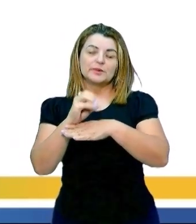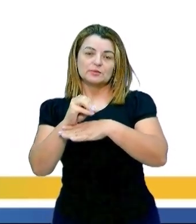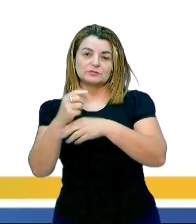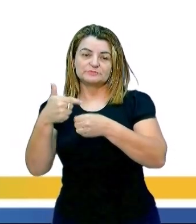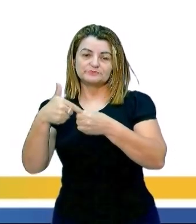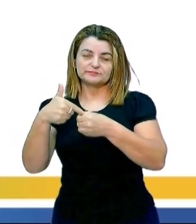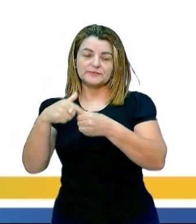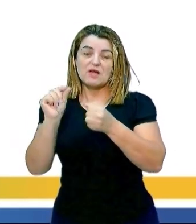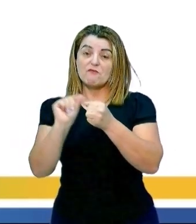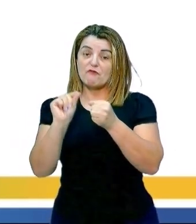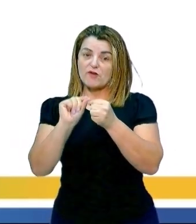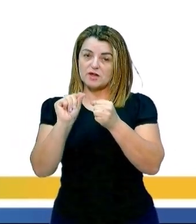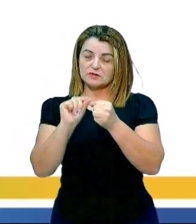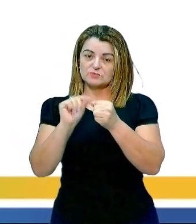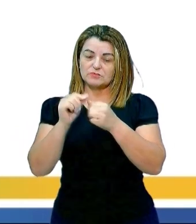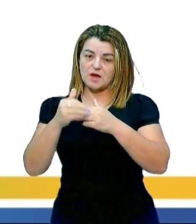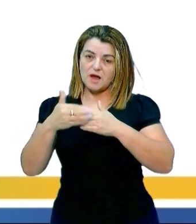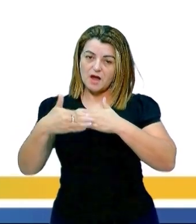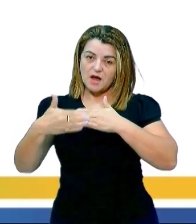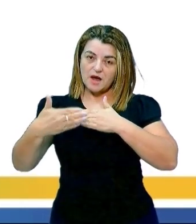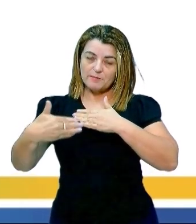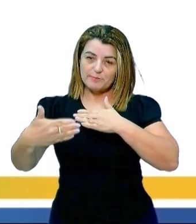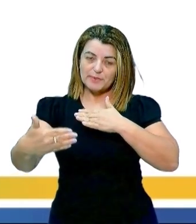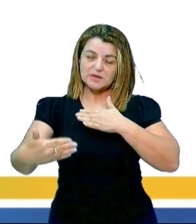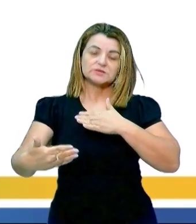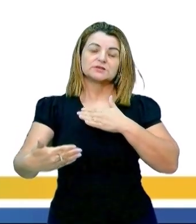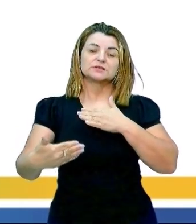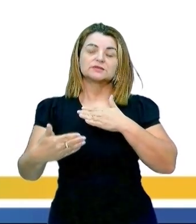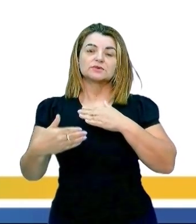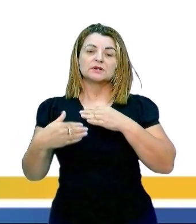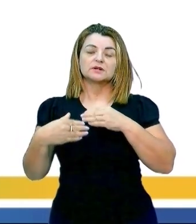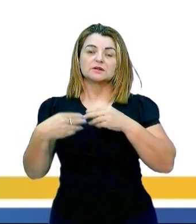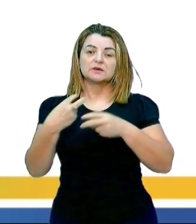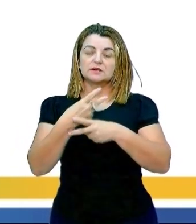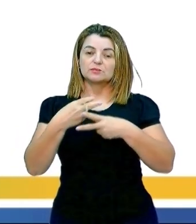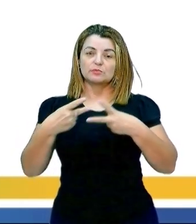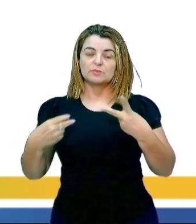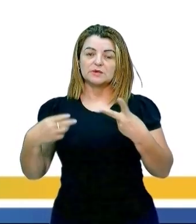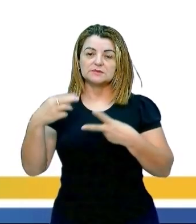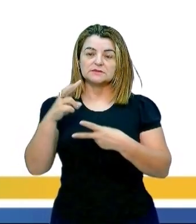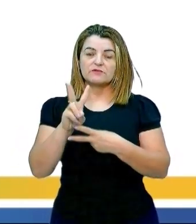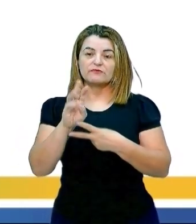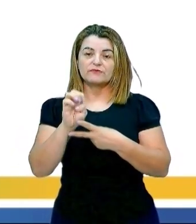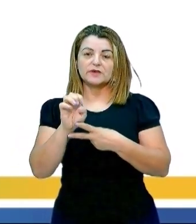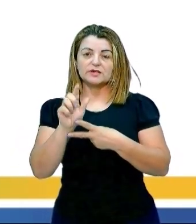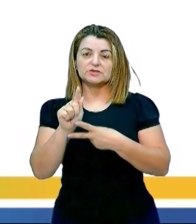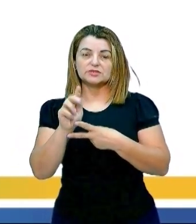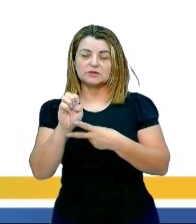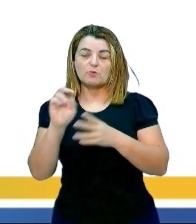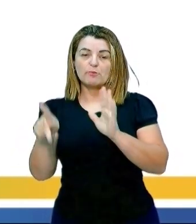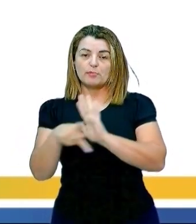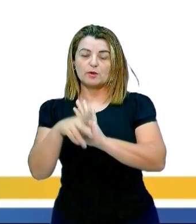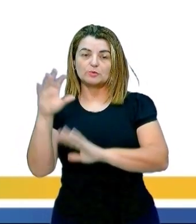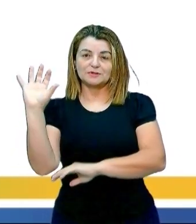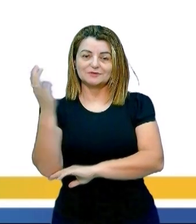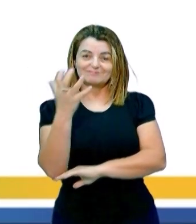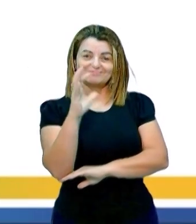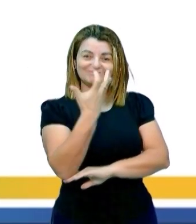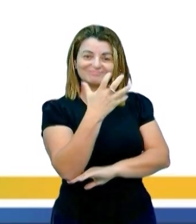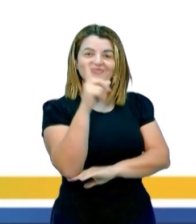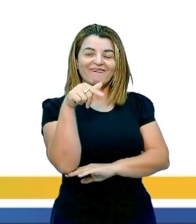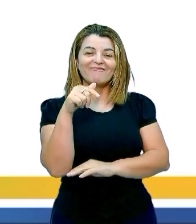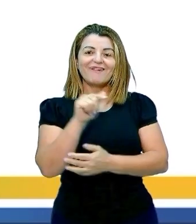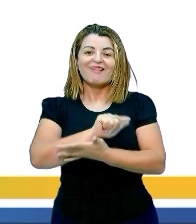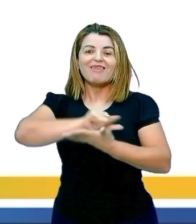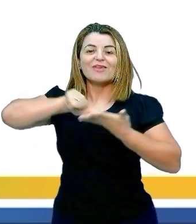Biocombustíveis produzidos a partir de biomassa vegetal podem ser considerados limpos por quê?